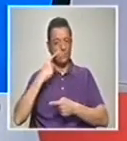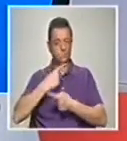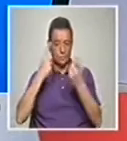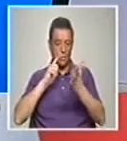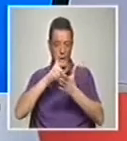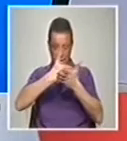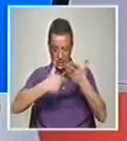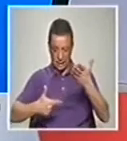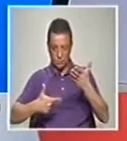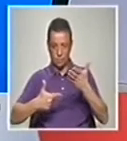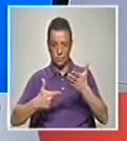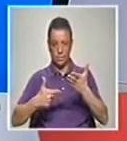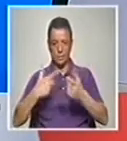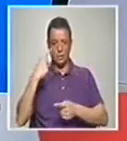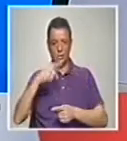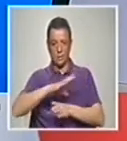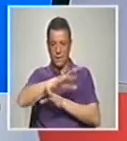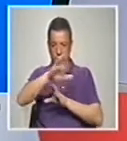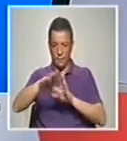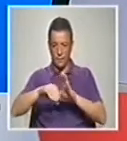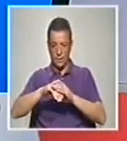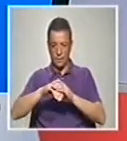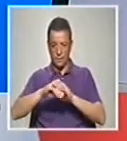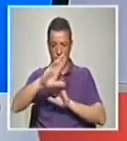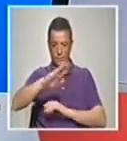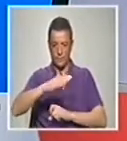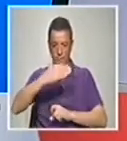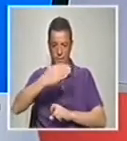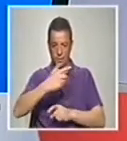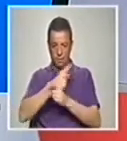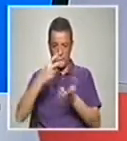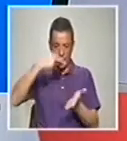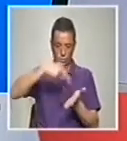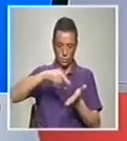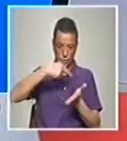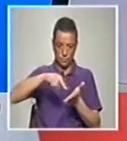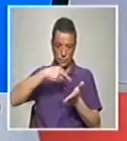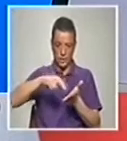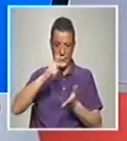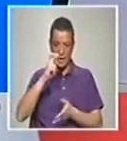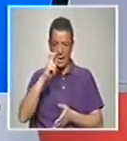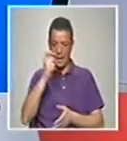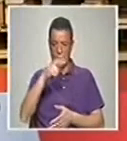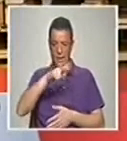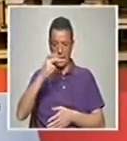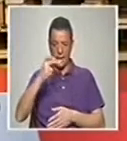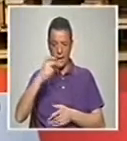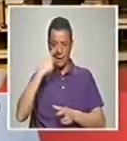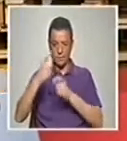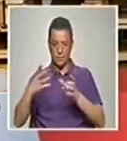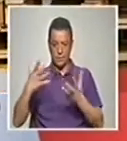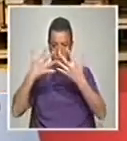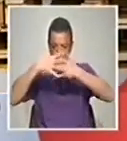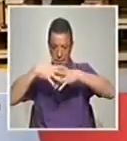é uma peça que tem uma envolvência imensa. Primeiro porque este espetáculo é feito em arena, portanto o público faz parte